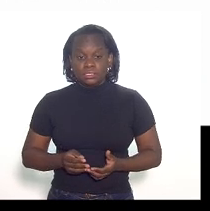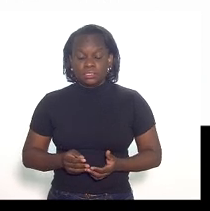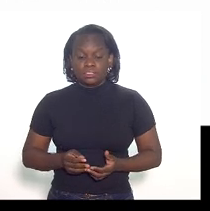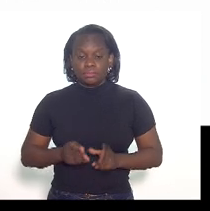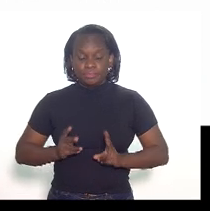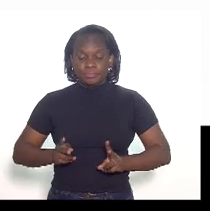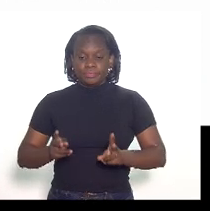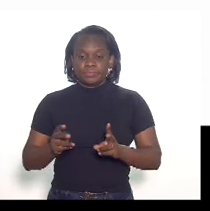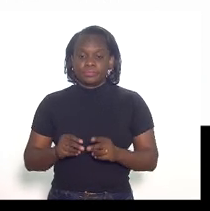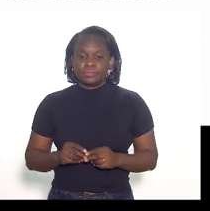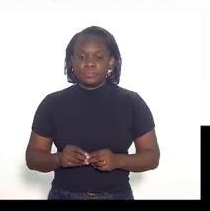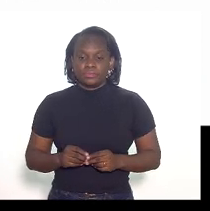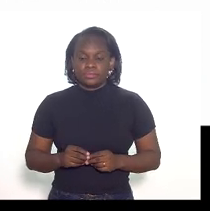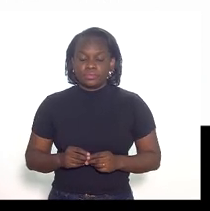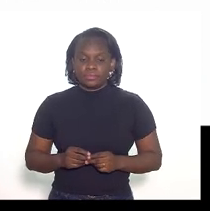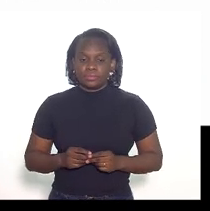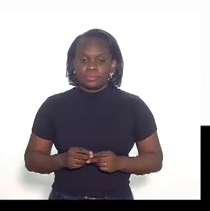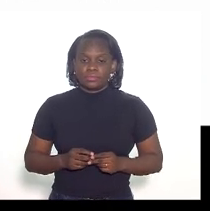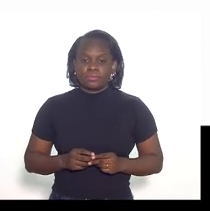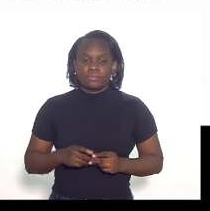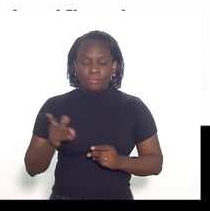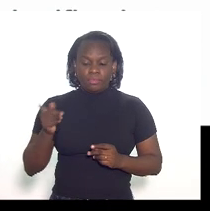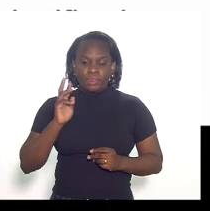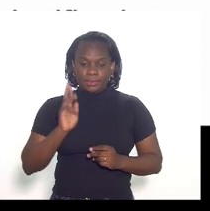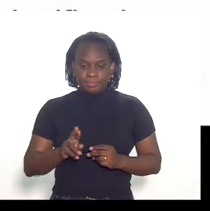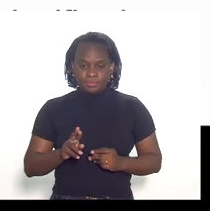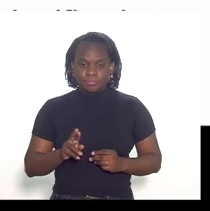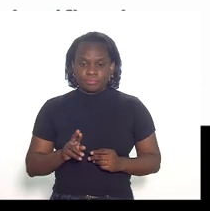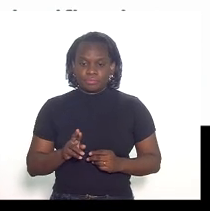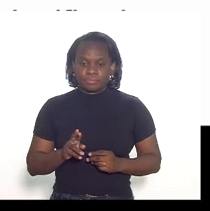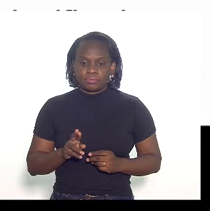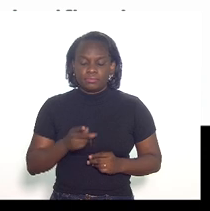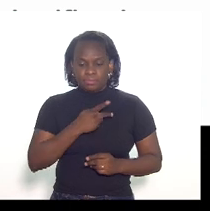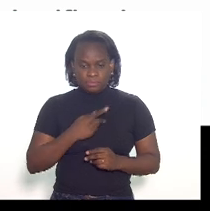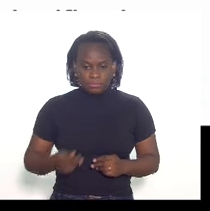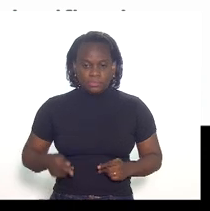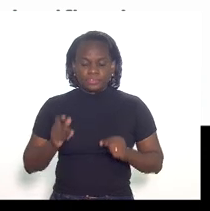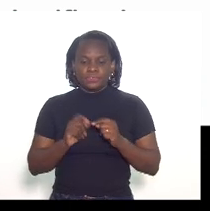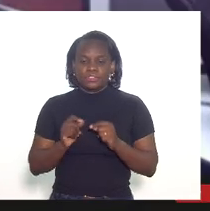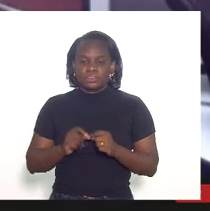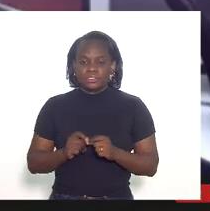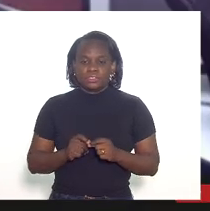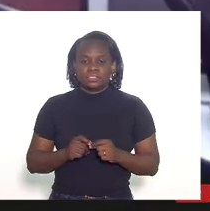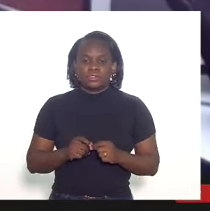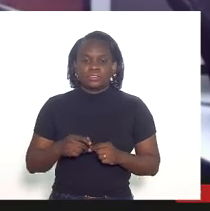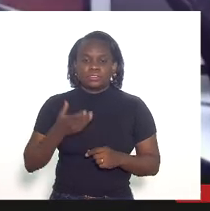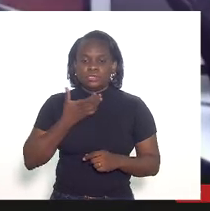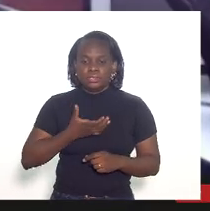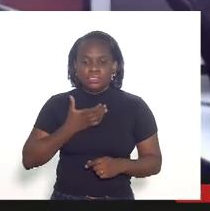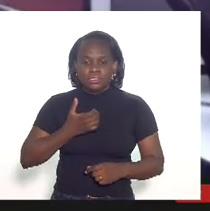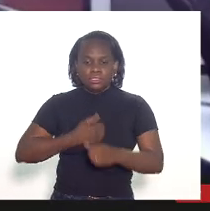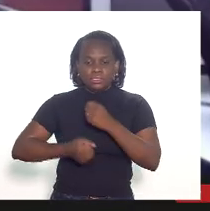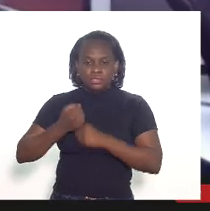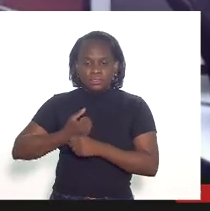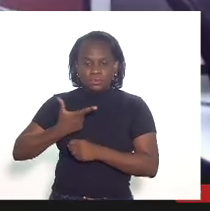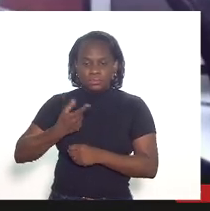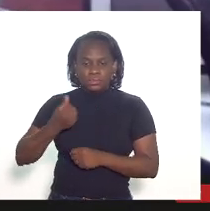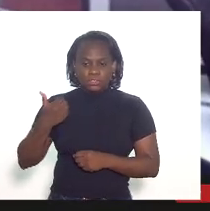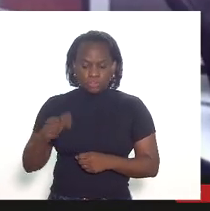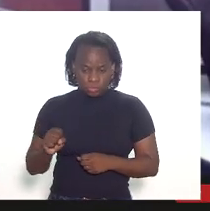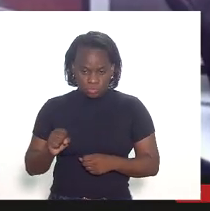seguindo isso a resposta senhor presidente foi feita em dezembro de 2018